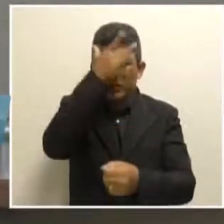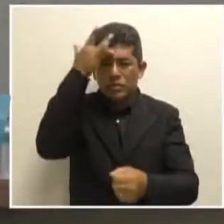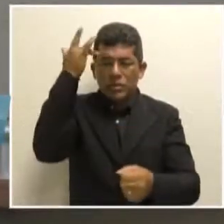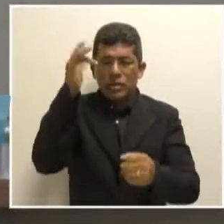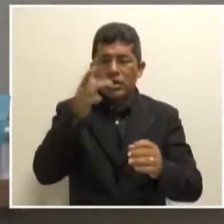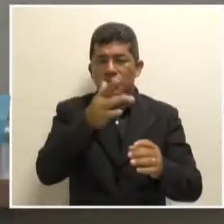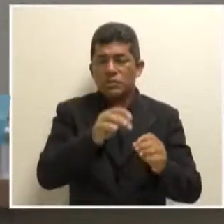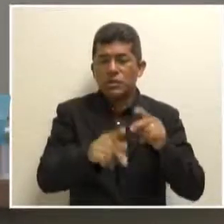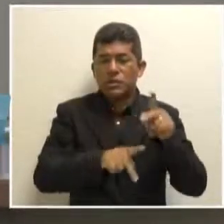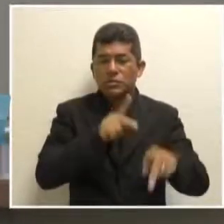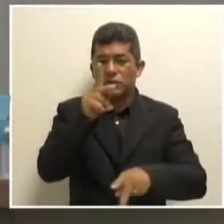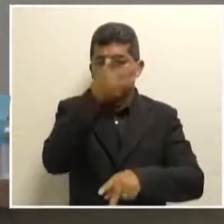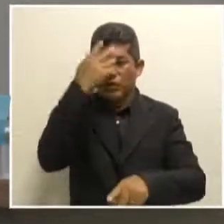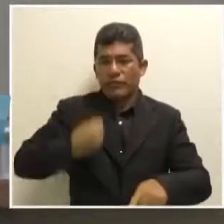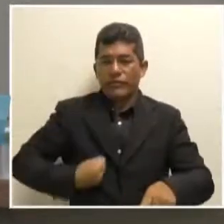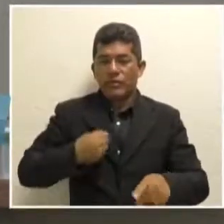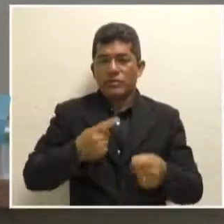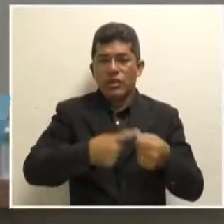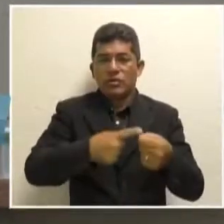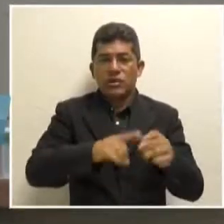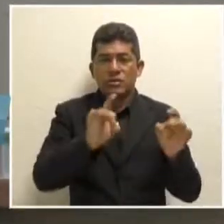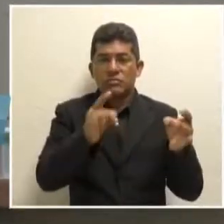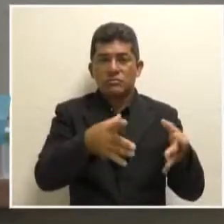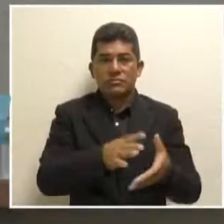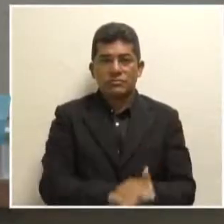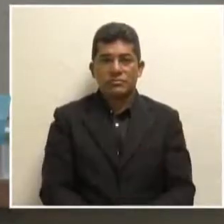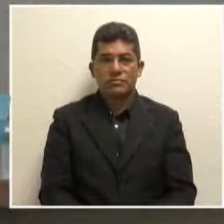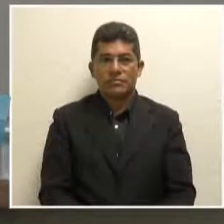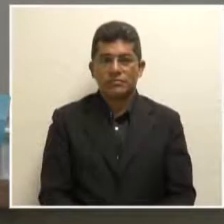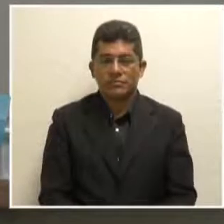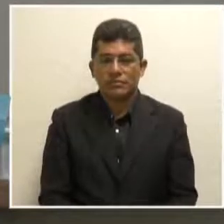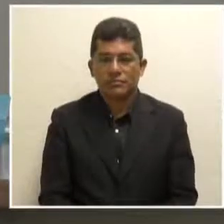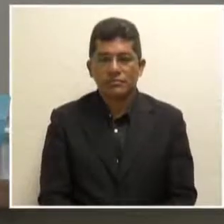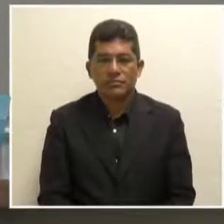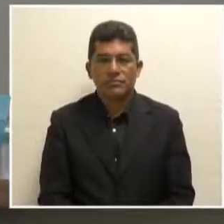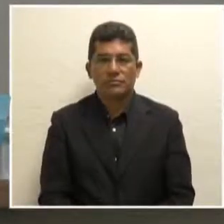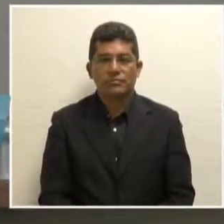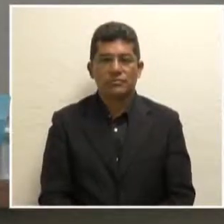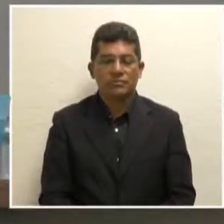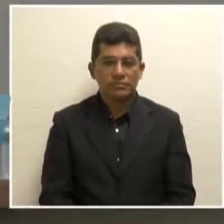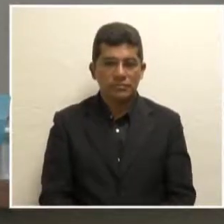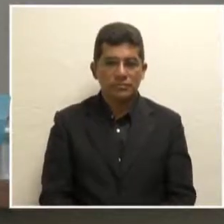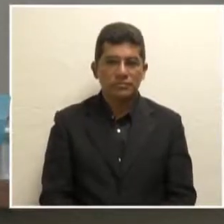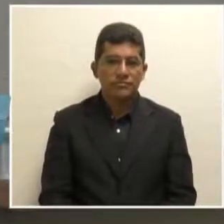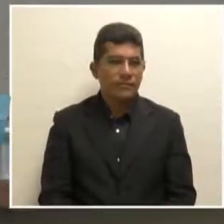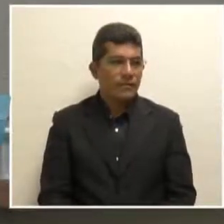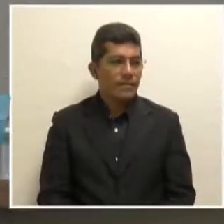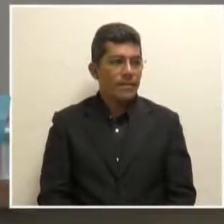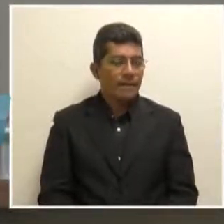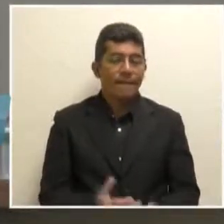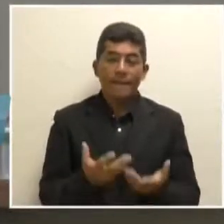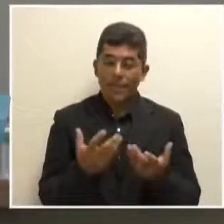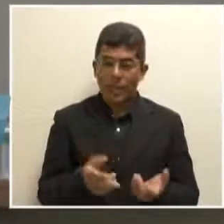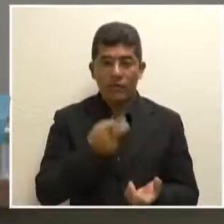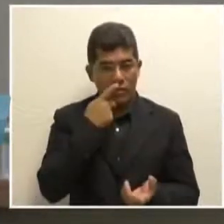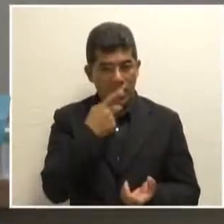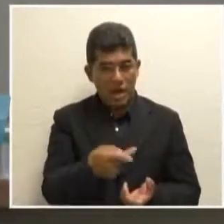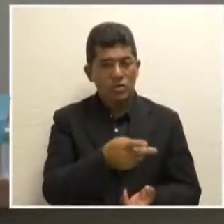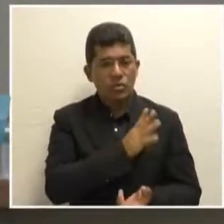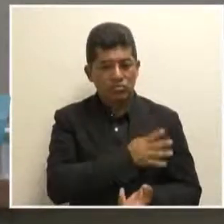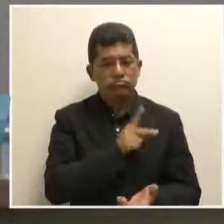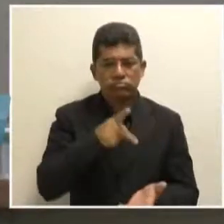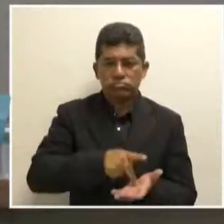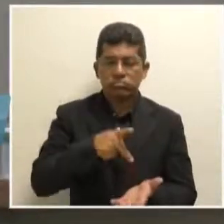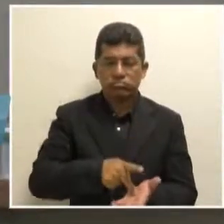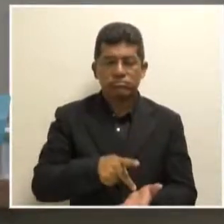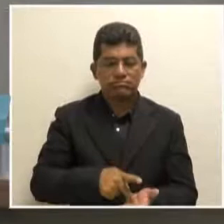abandonado e esquecido. E aí, deputado Ilk, vou lhe dar, você deu uma parte. Quero falar de coração mesmo